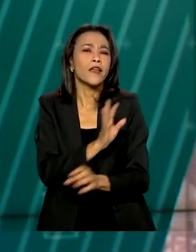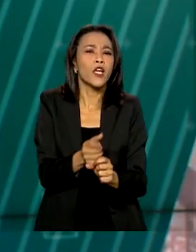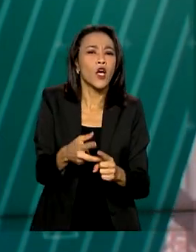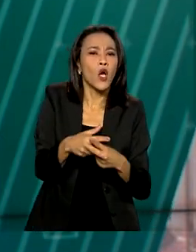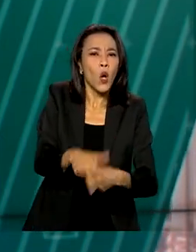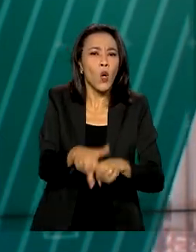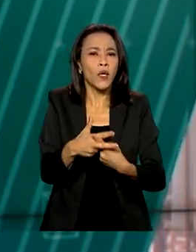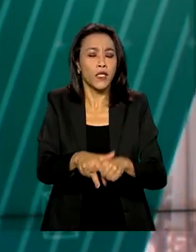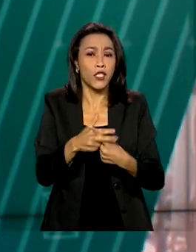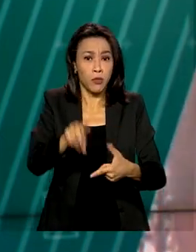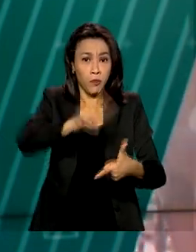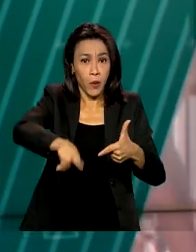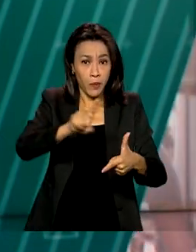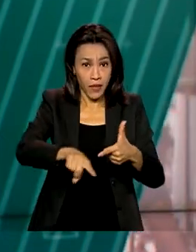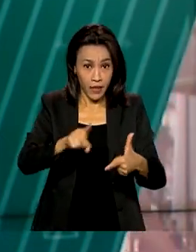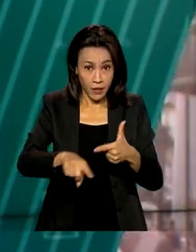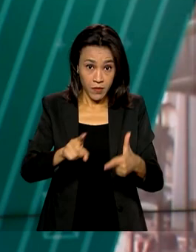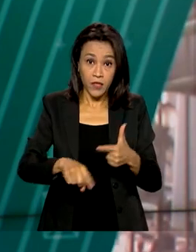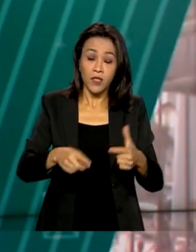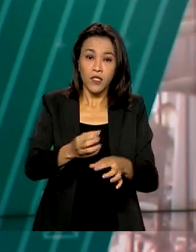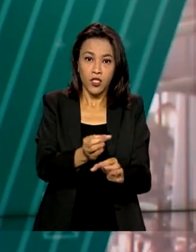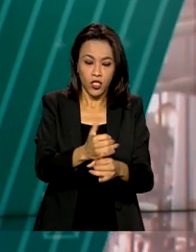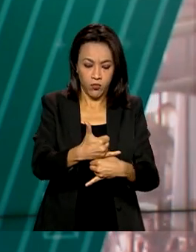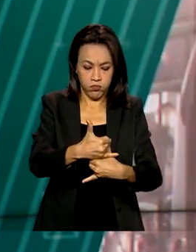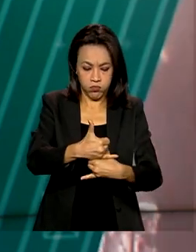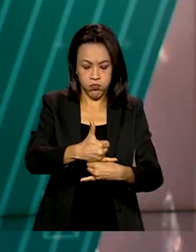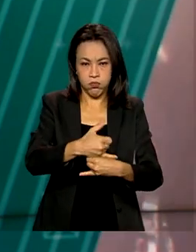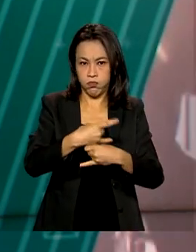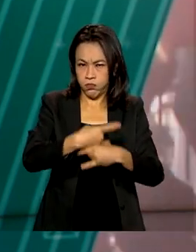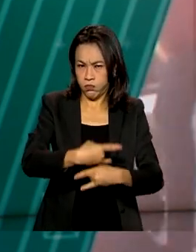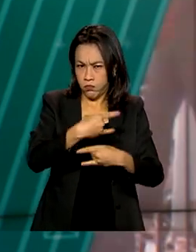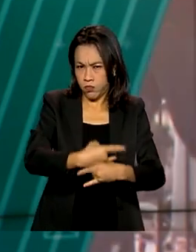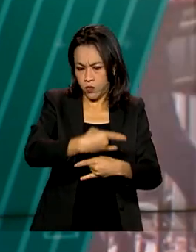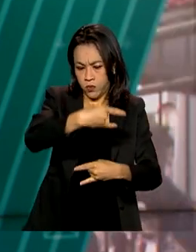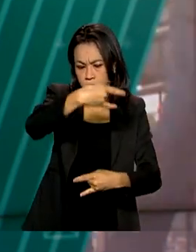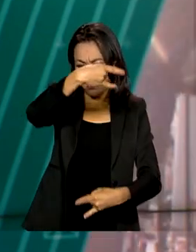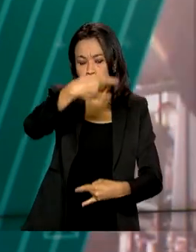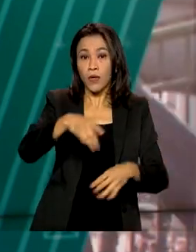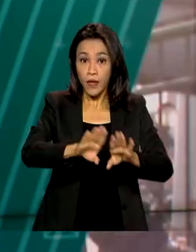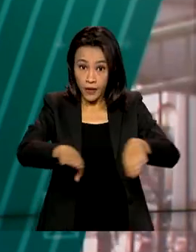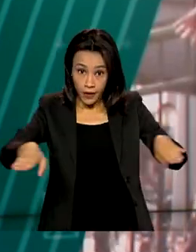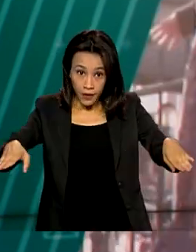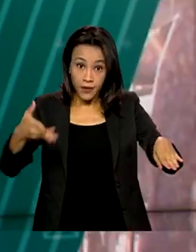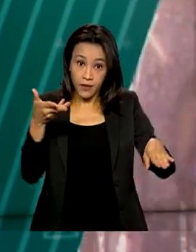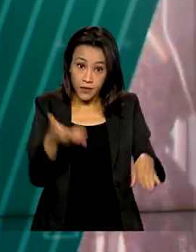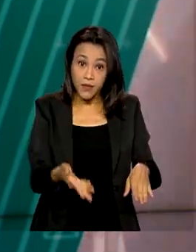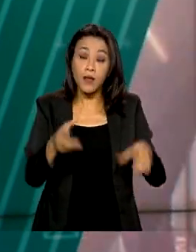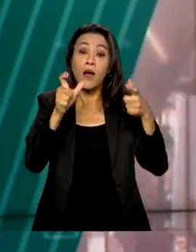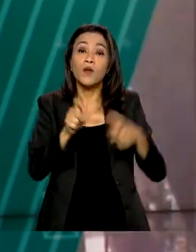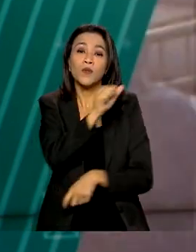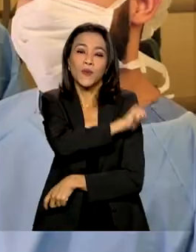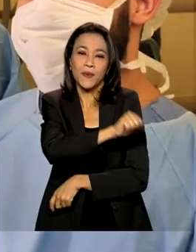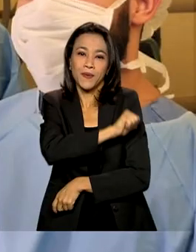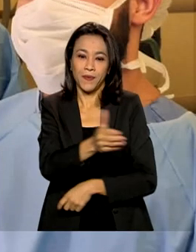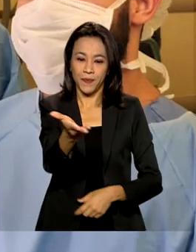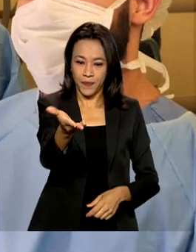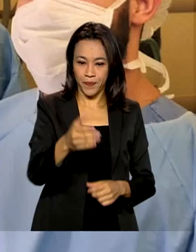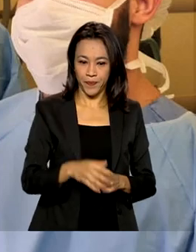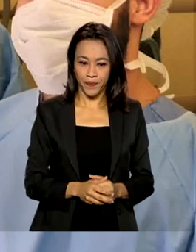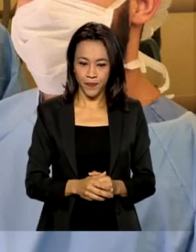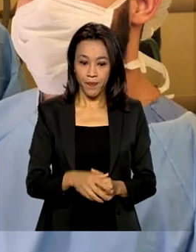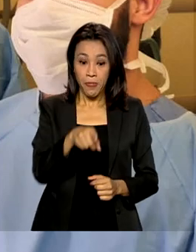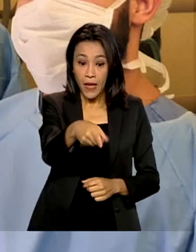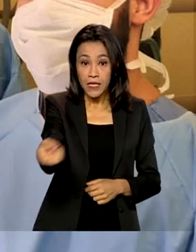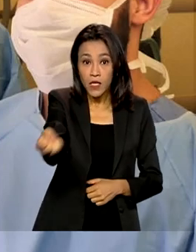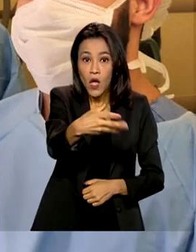coluna em crianças. O procedimento foi no Instituto Nacional de Traumatologia e Ortopedia, no Rio de Janeiro. A